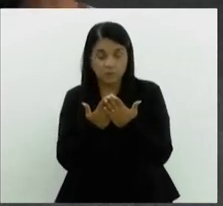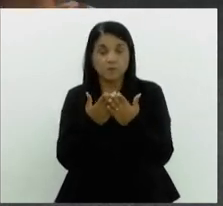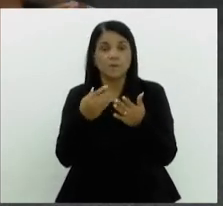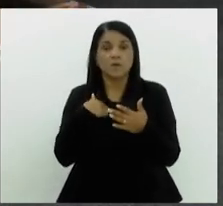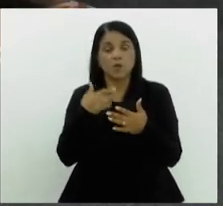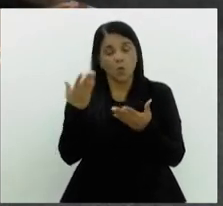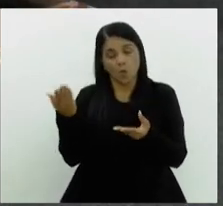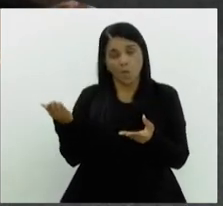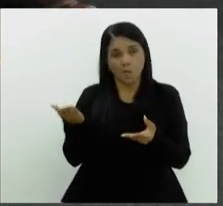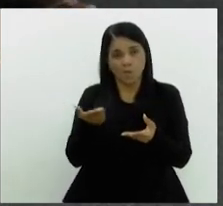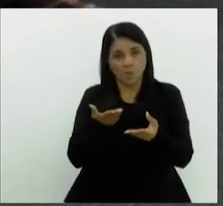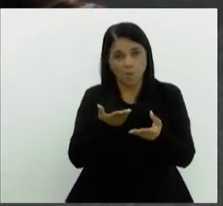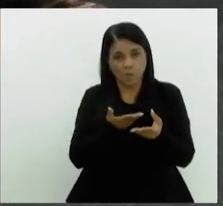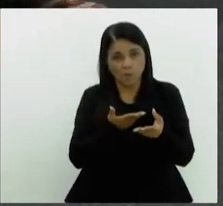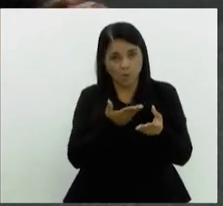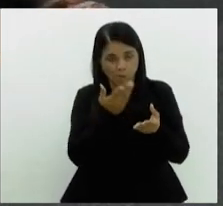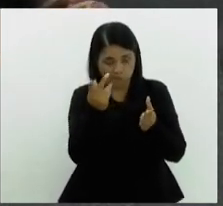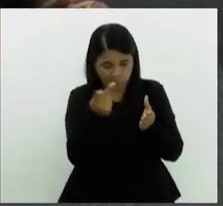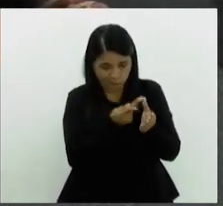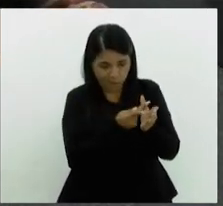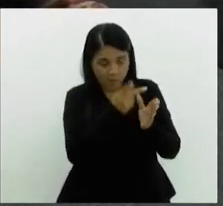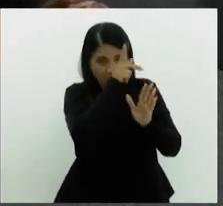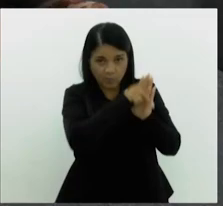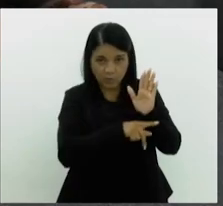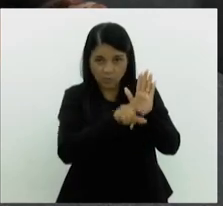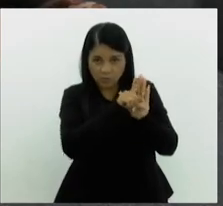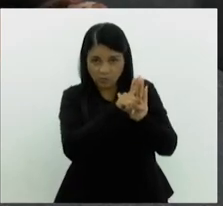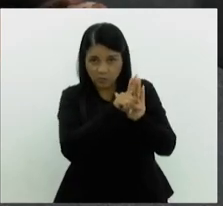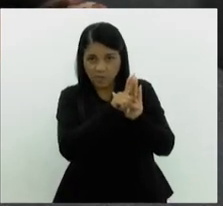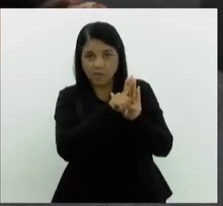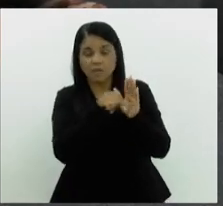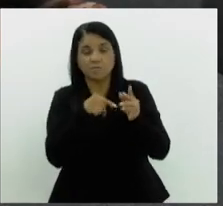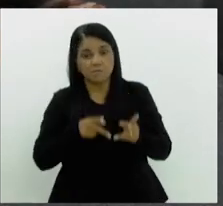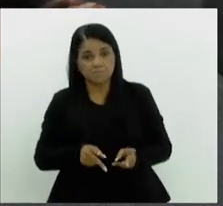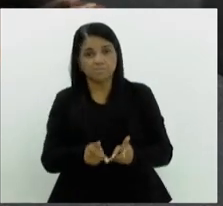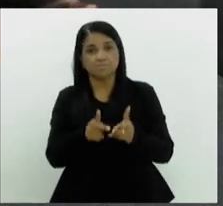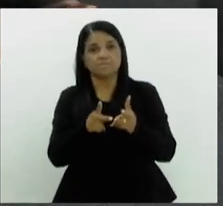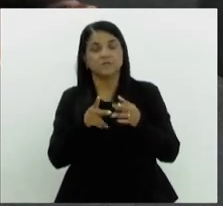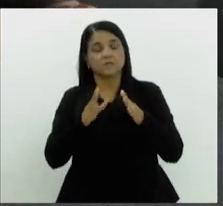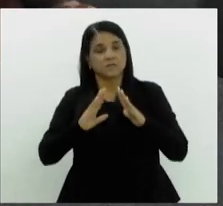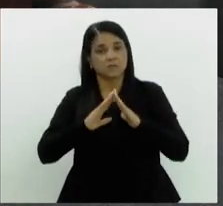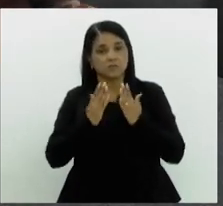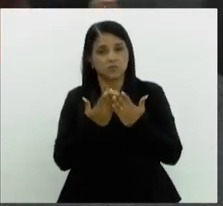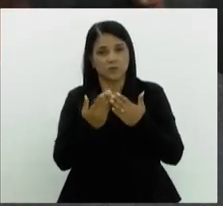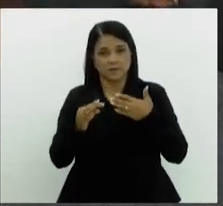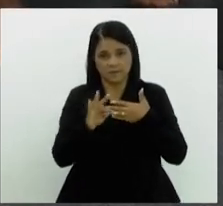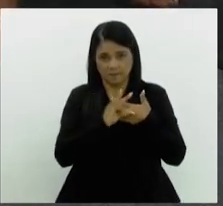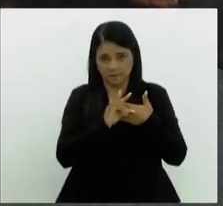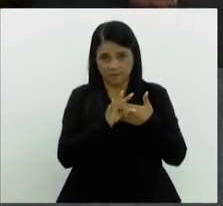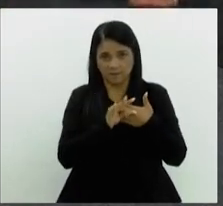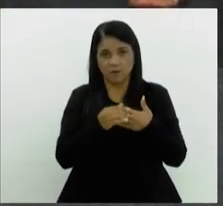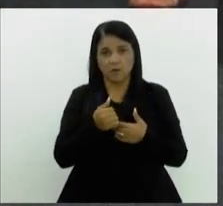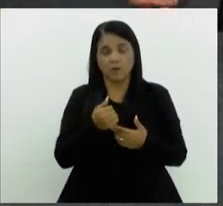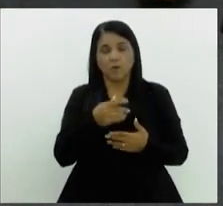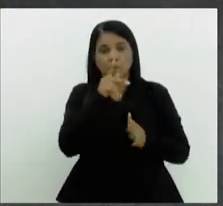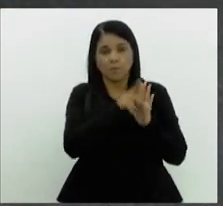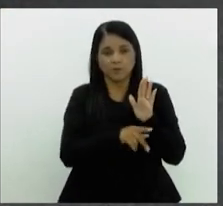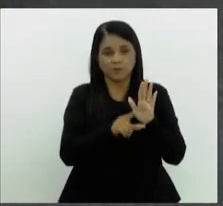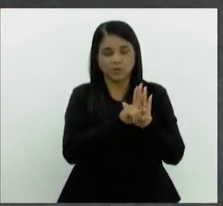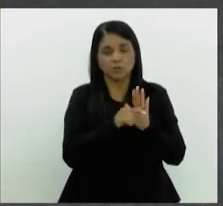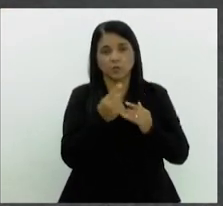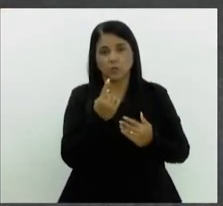protocolei um projeto de lei até para apoiar a permanência dos estudantes nas escolas técnicas. É o projeto de lei 1.2.28